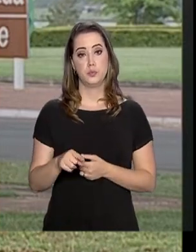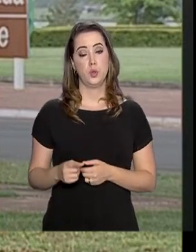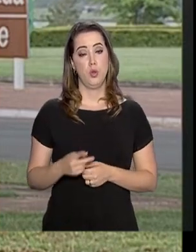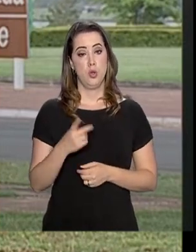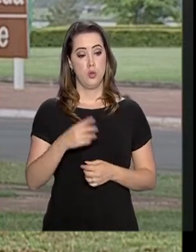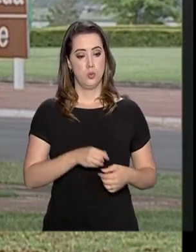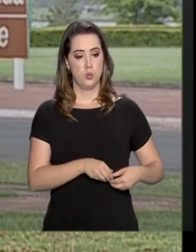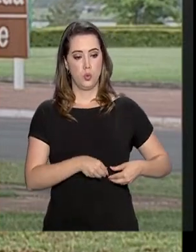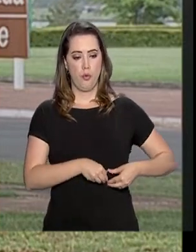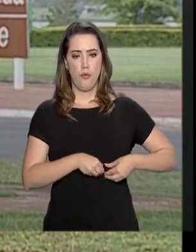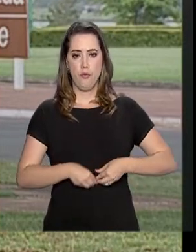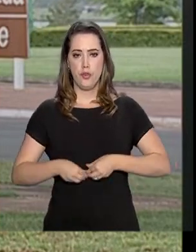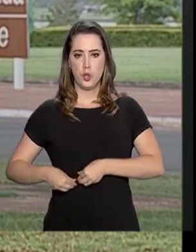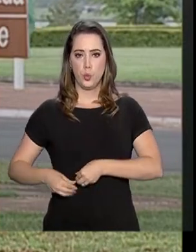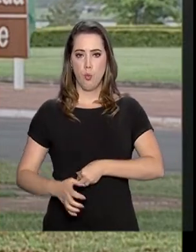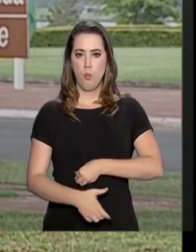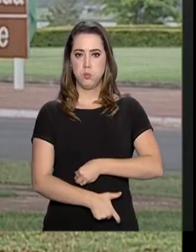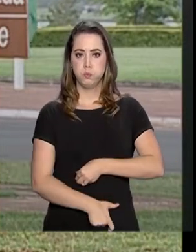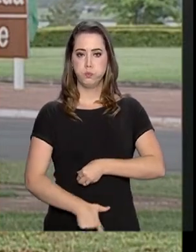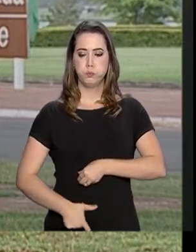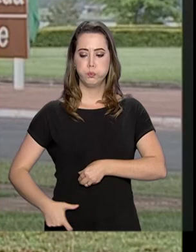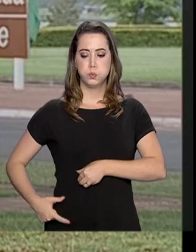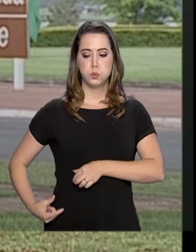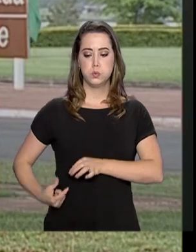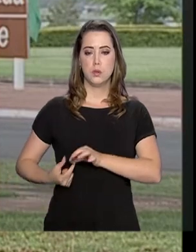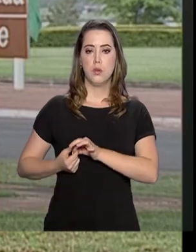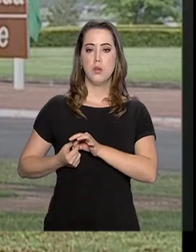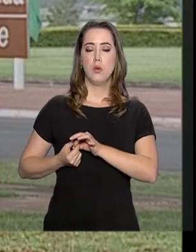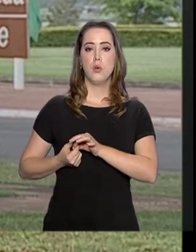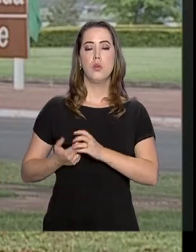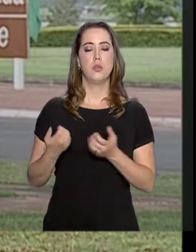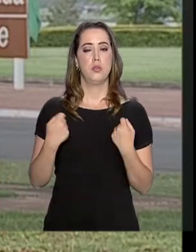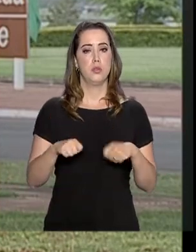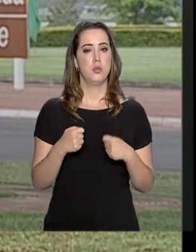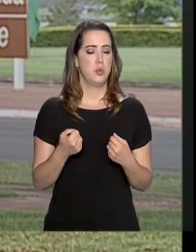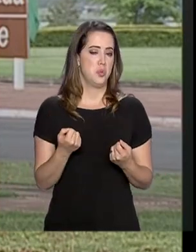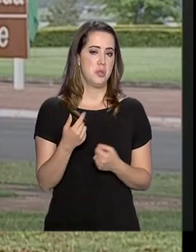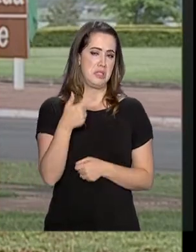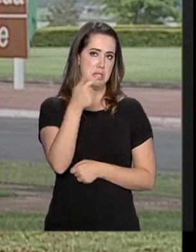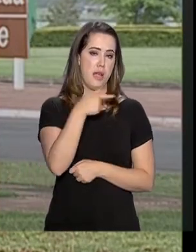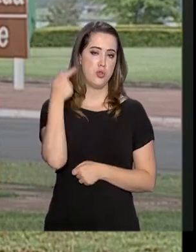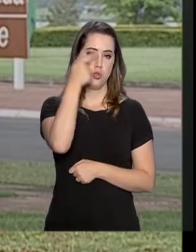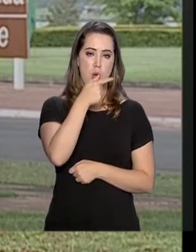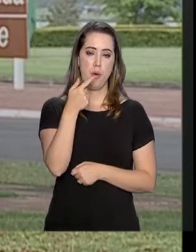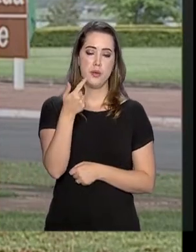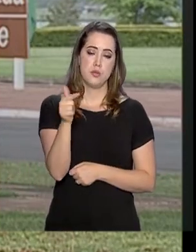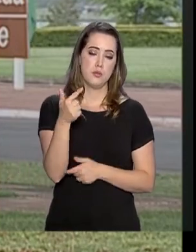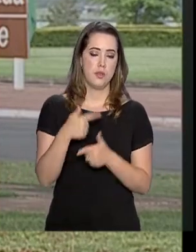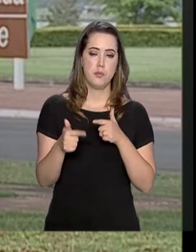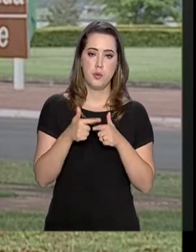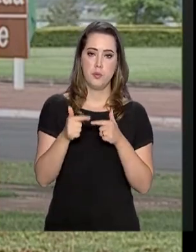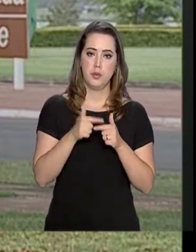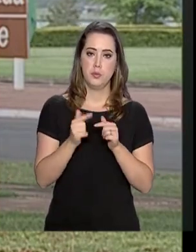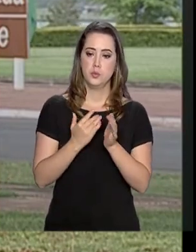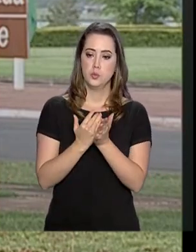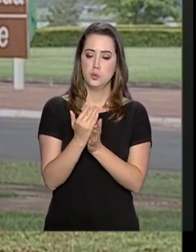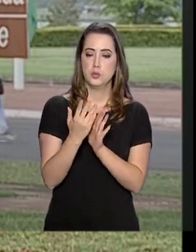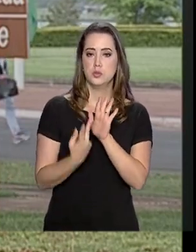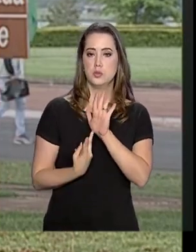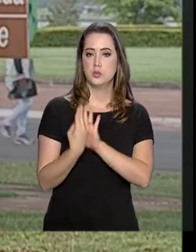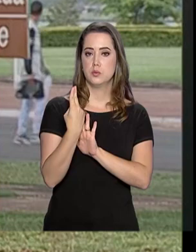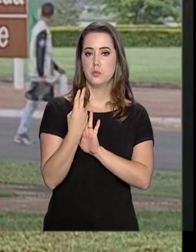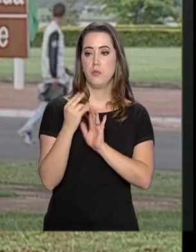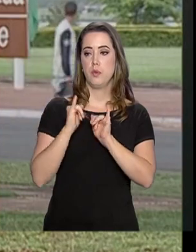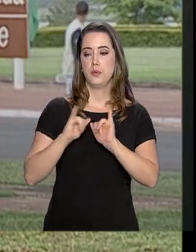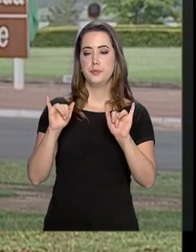delgado, num procedimento que durou aproximadamente 7 horas, sem intercorrências, de acordo com informações do boletim médico que foi